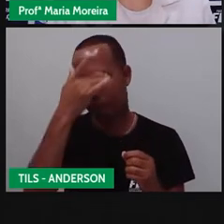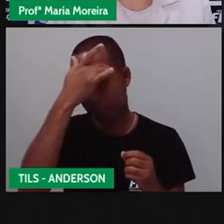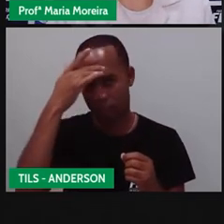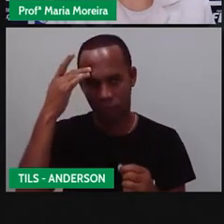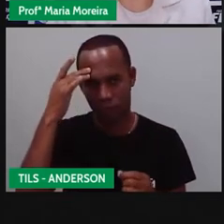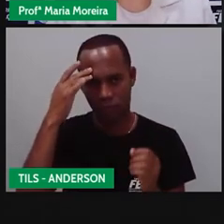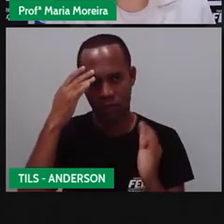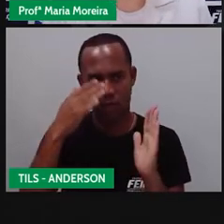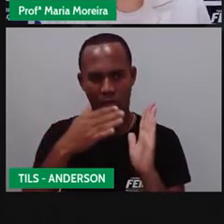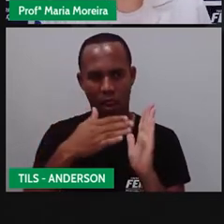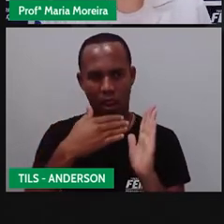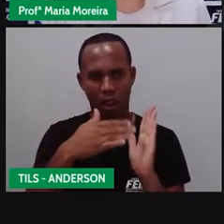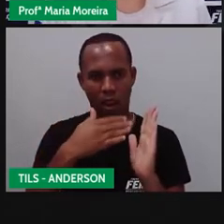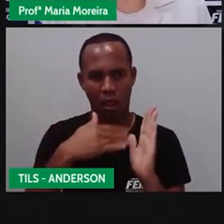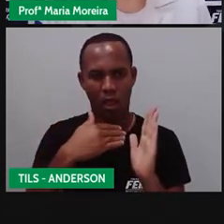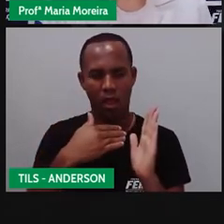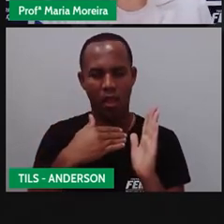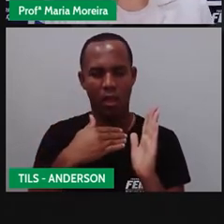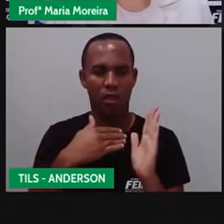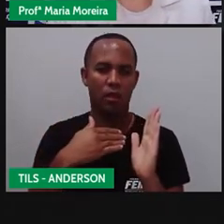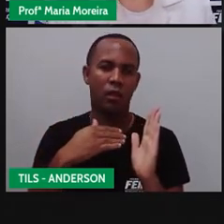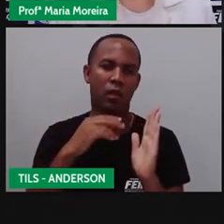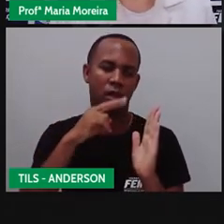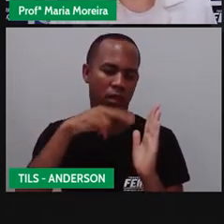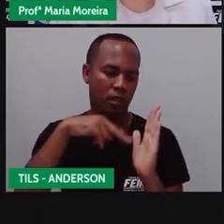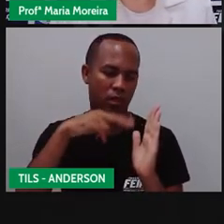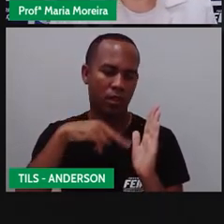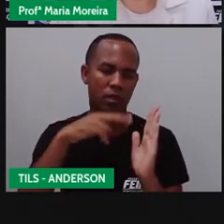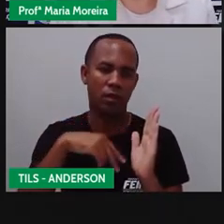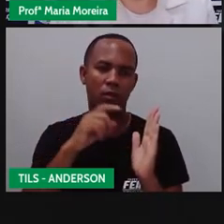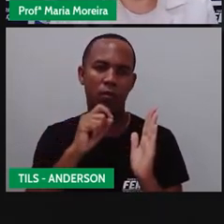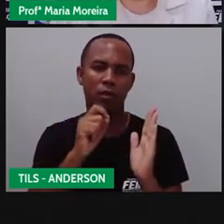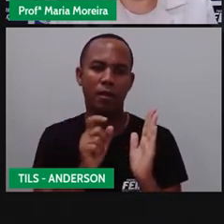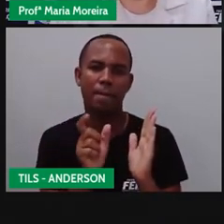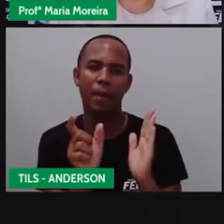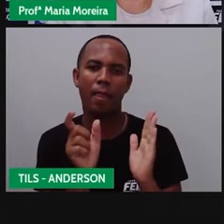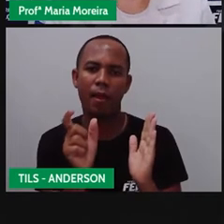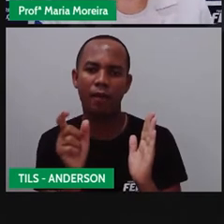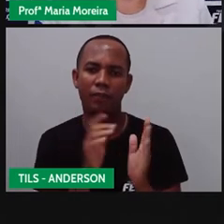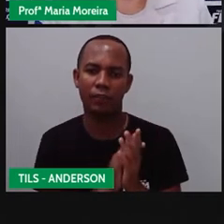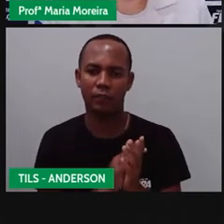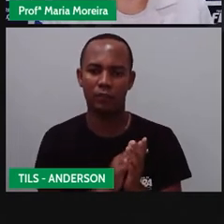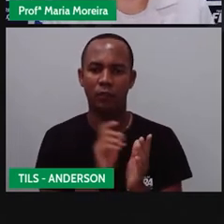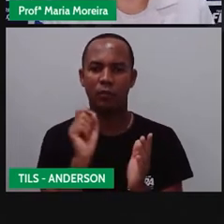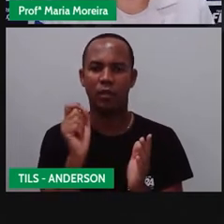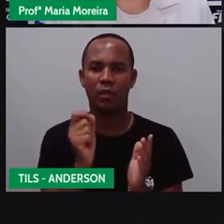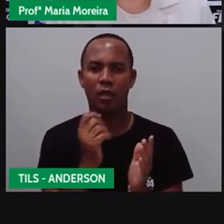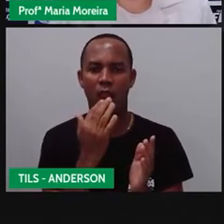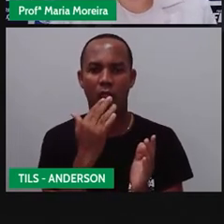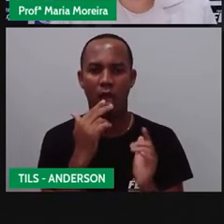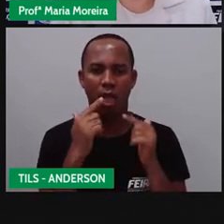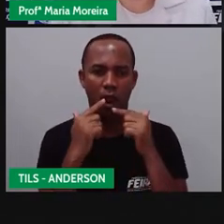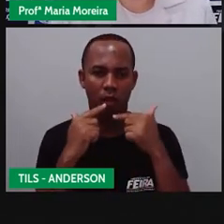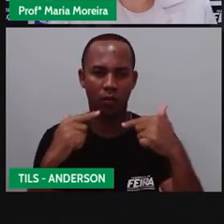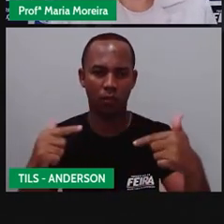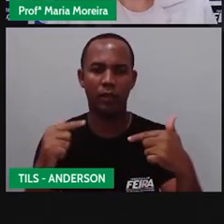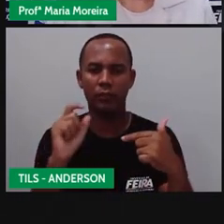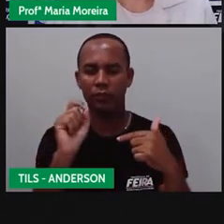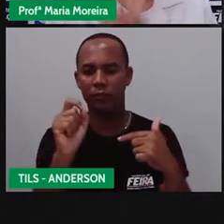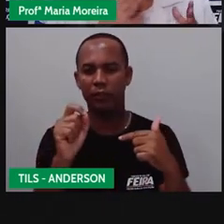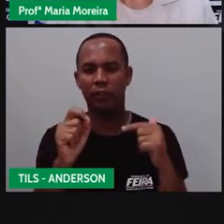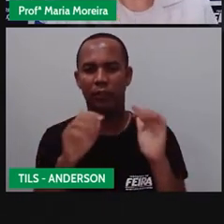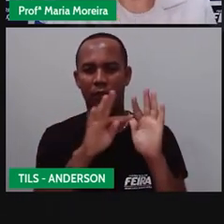lê um livro ou uma revista, né? É utilizado o quê? A palavra. Esse tipo de linguagem, como vimos no início do texto,